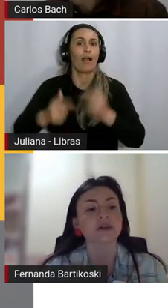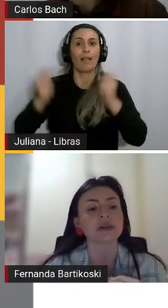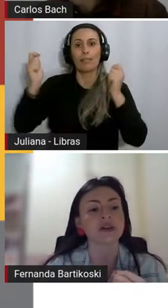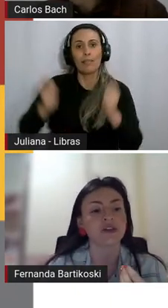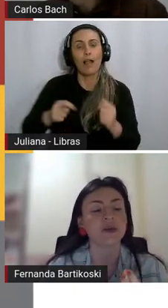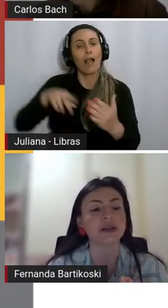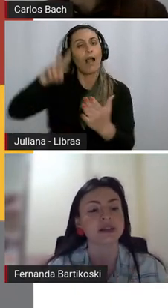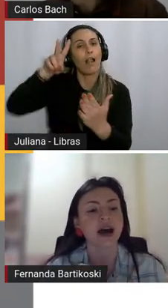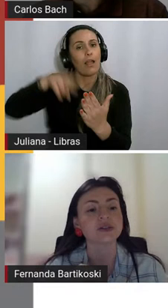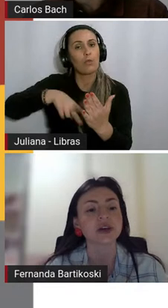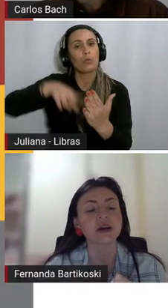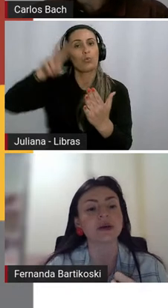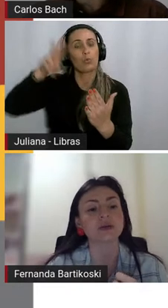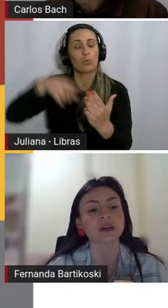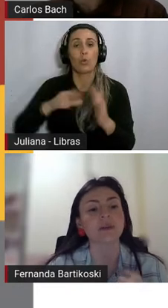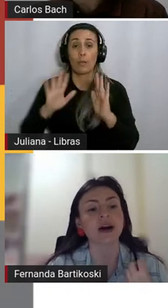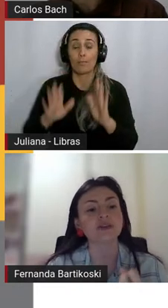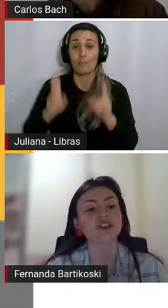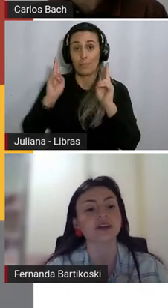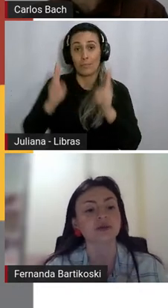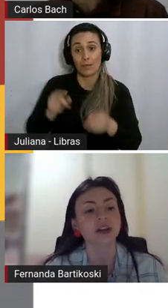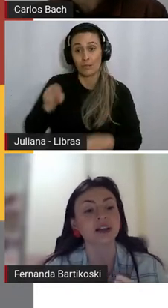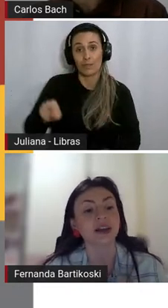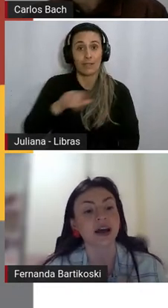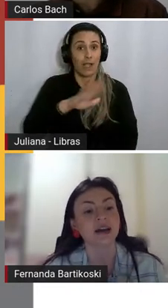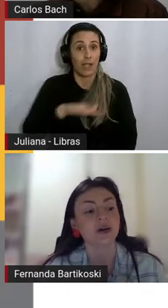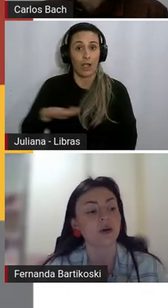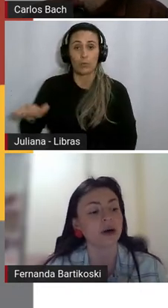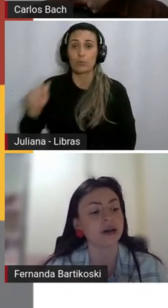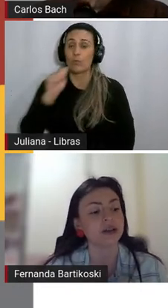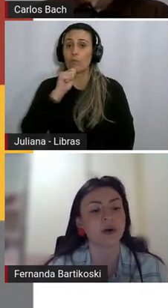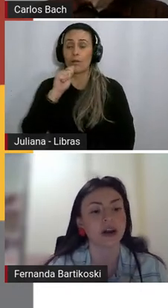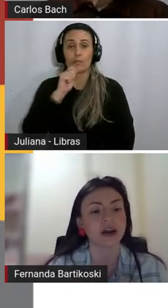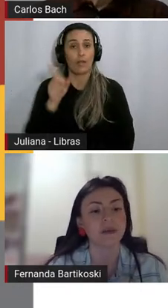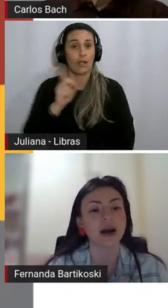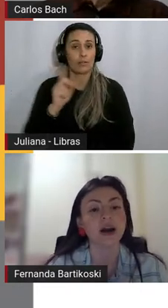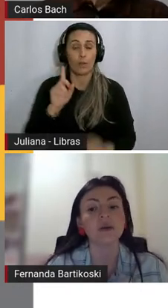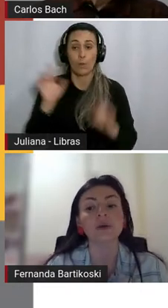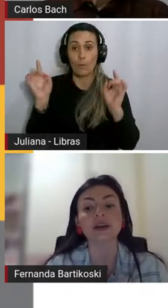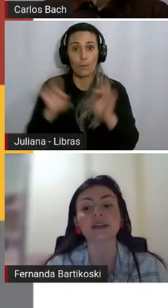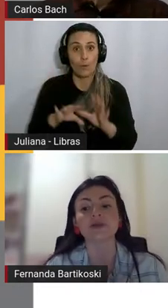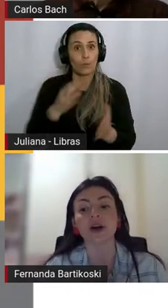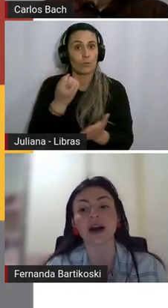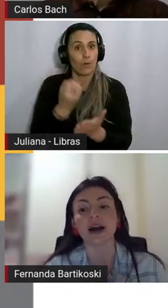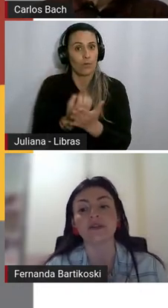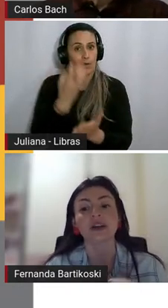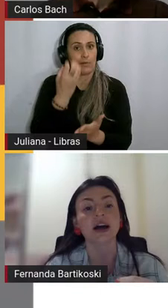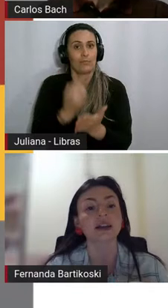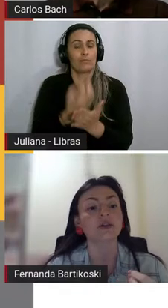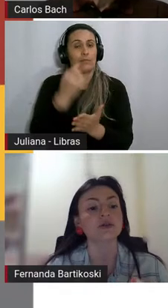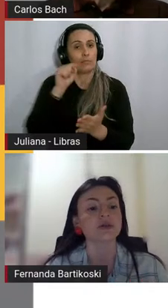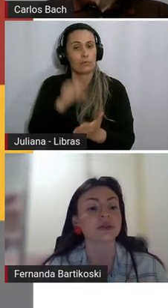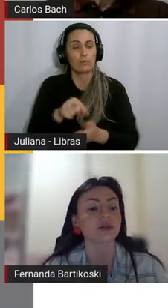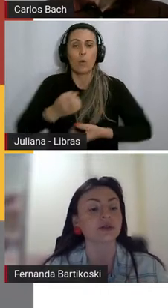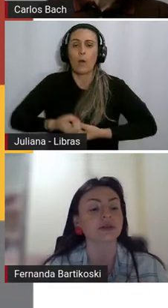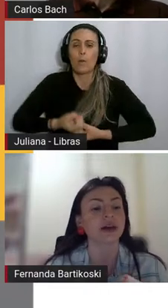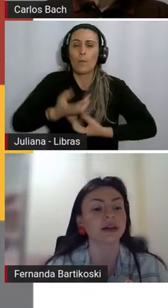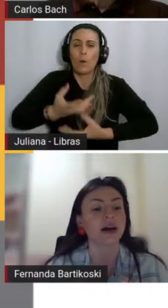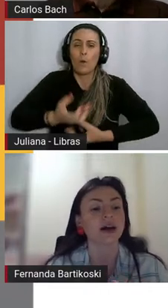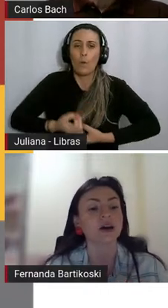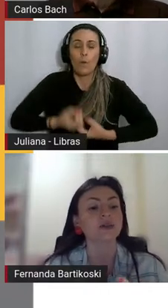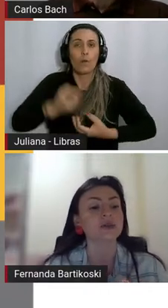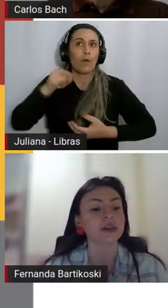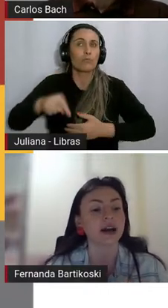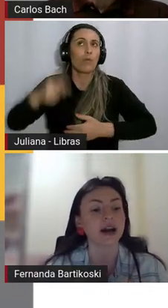os alunos ainda não estavam afabetizados, mas um trabalho de leitura literária com esse poema, porque se focava lá na construção